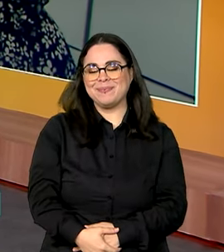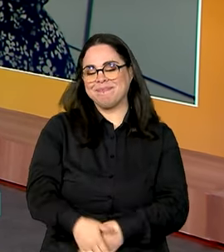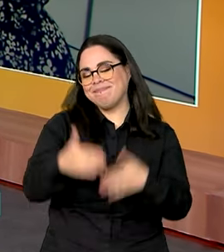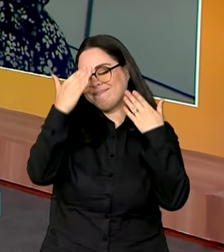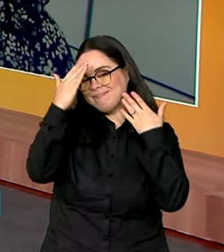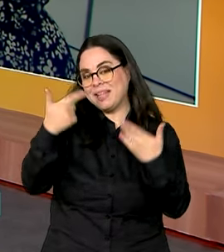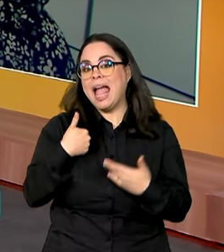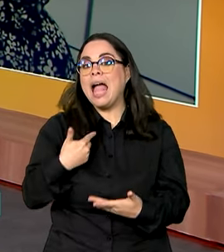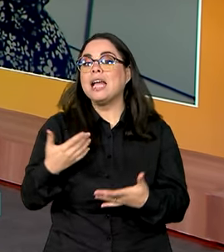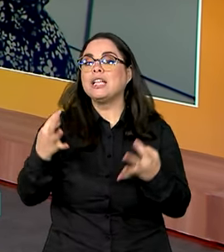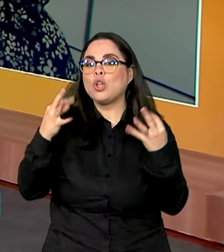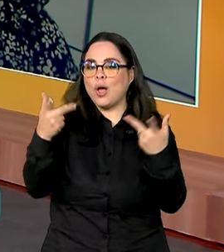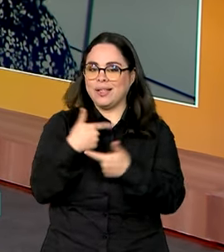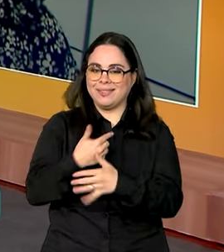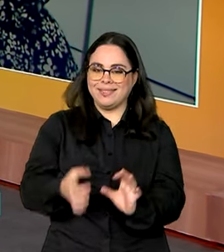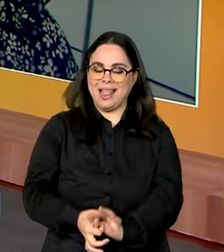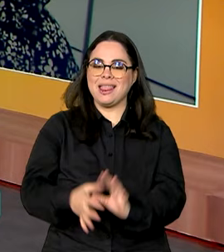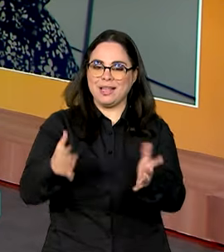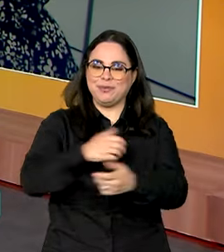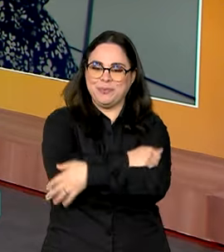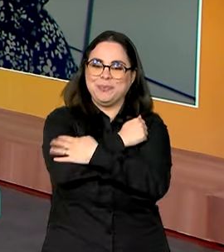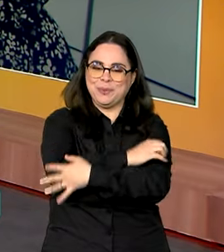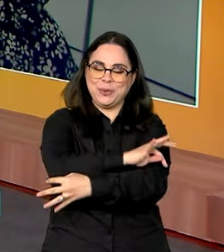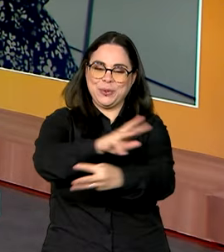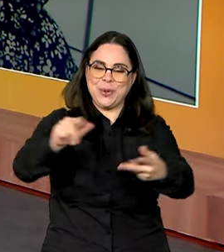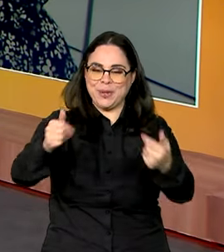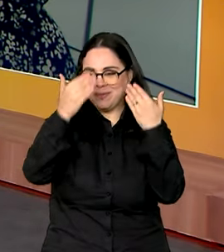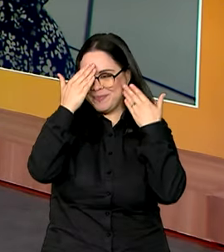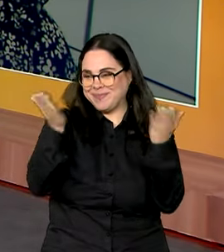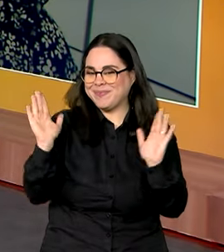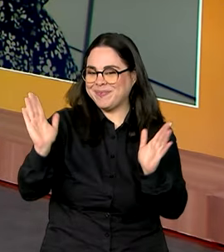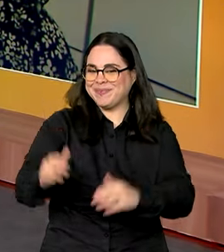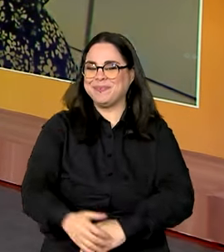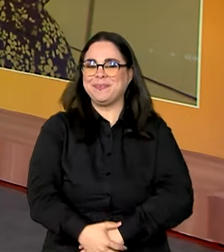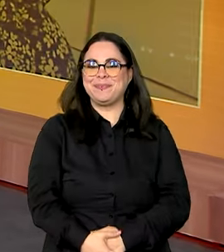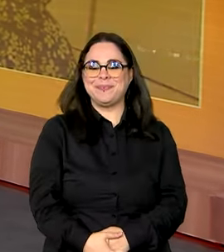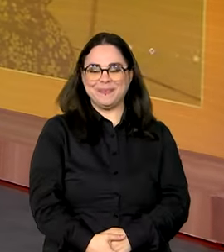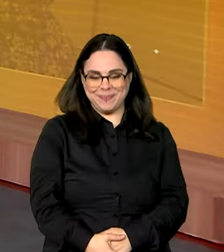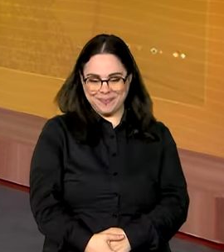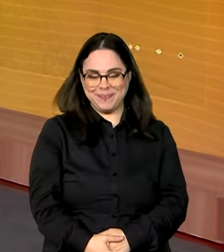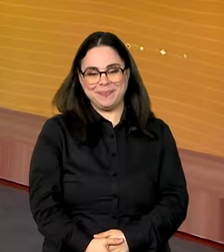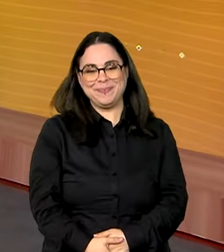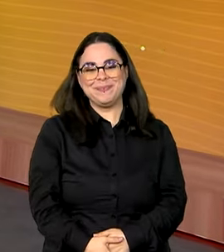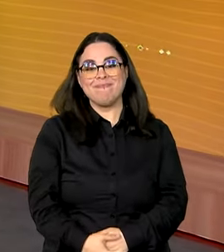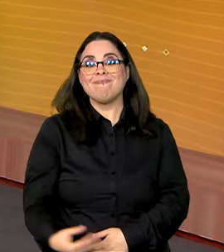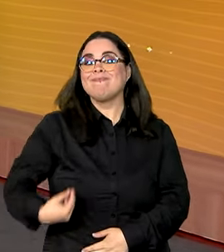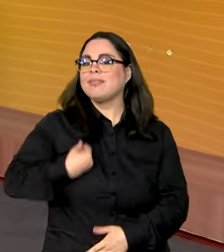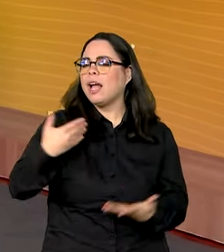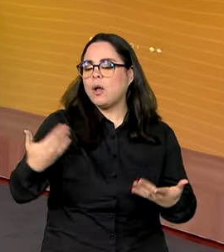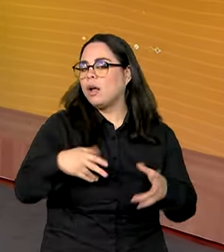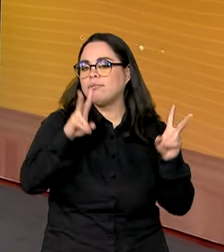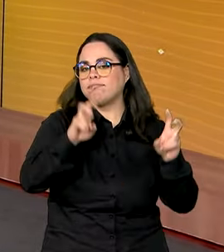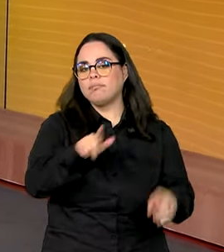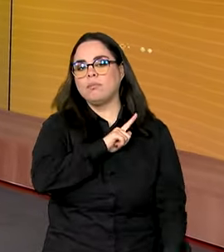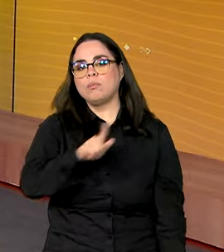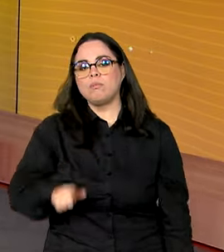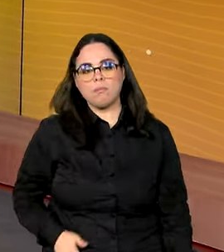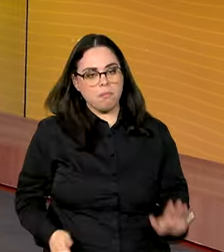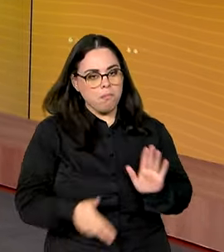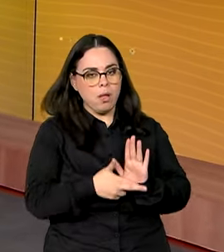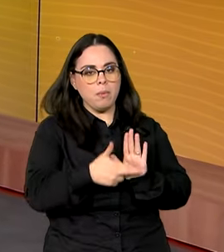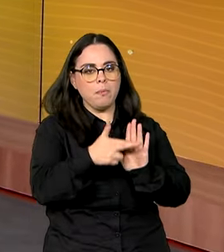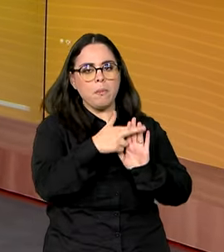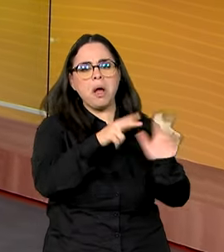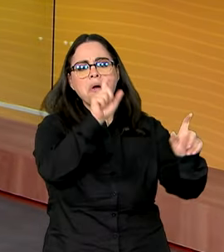agradeço. Estamos aqui à disposição. Um abraço a todos. Muito obrigada. Tchau, tchau. Tchau. E o governo está regulamentando o